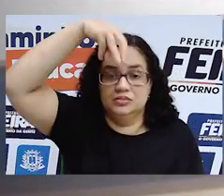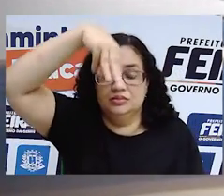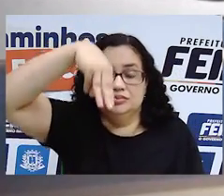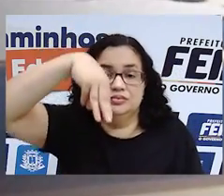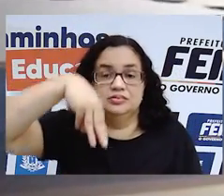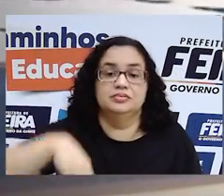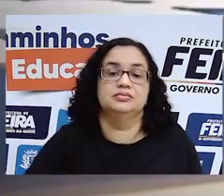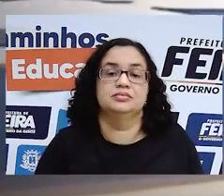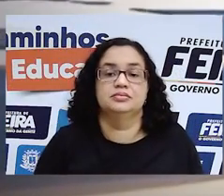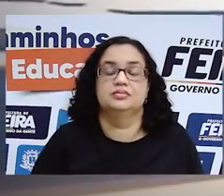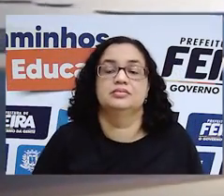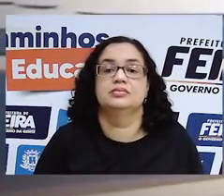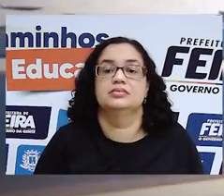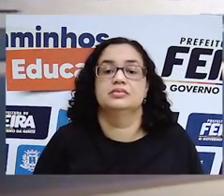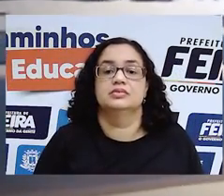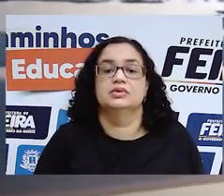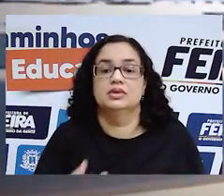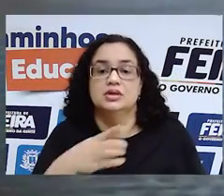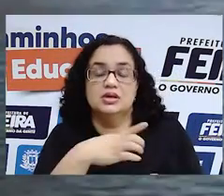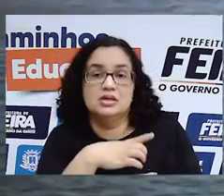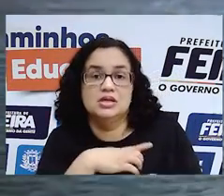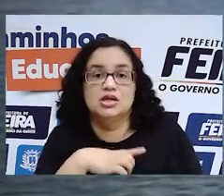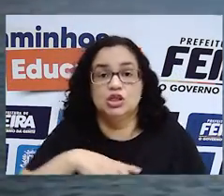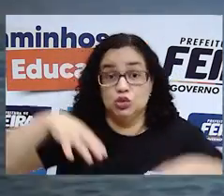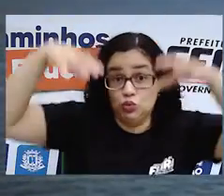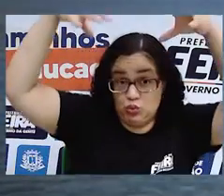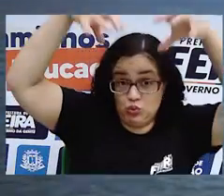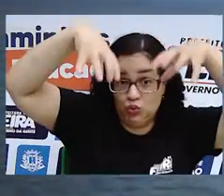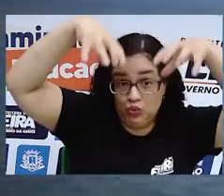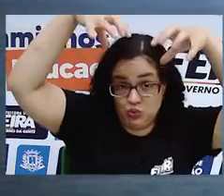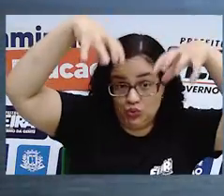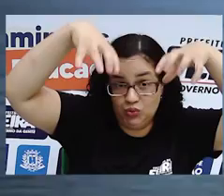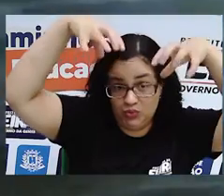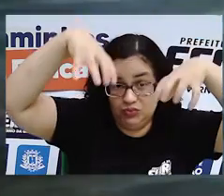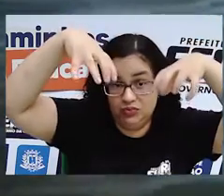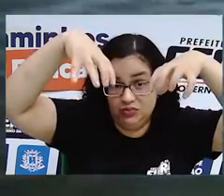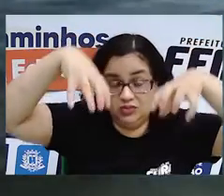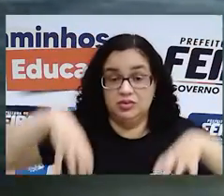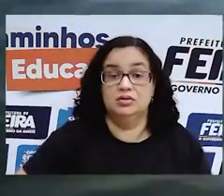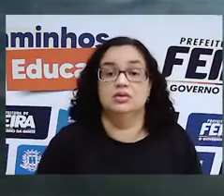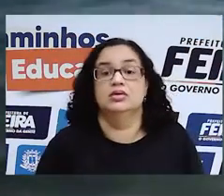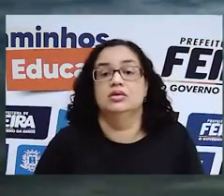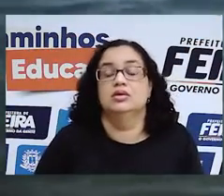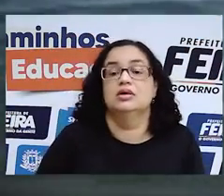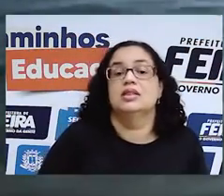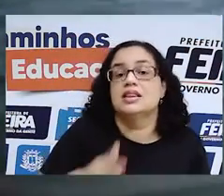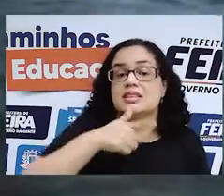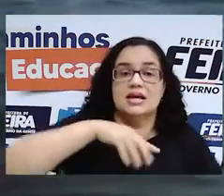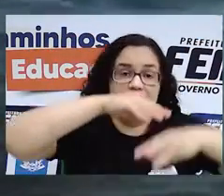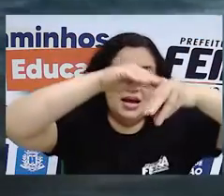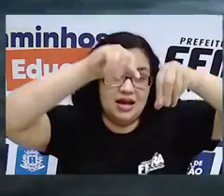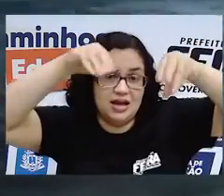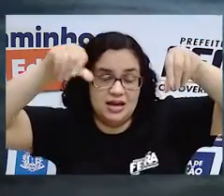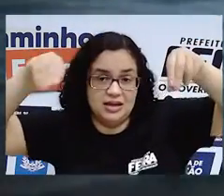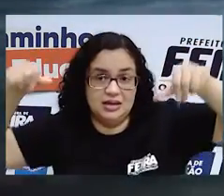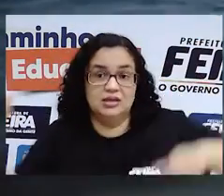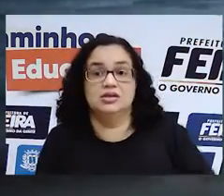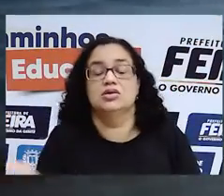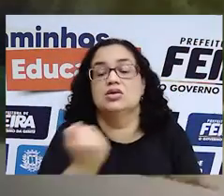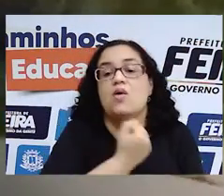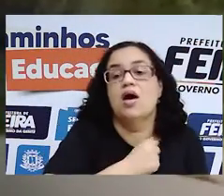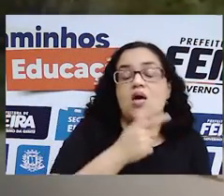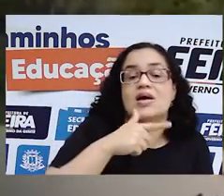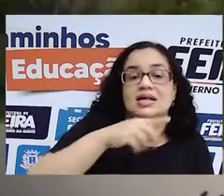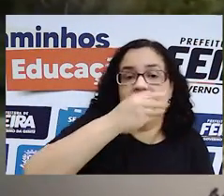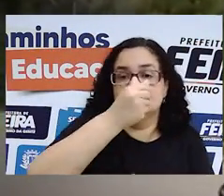estão cheias de dunas. Durante a estação das chuvas nos primeiros meses do ano o água filtra-se através da areia formando numerosos lagos de água